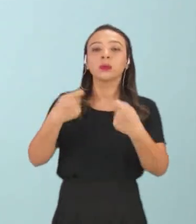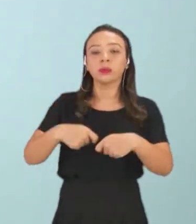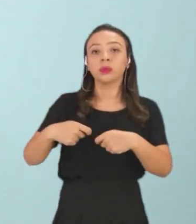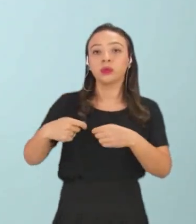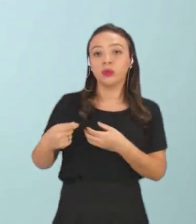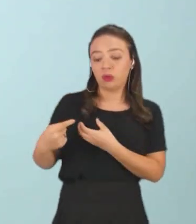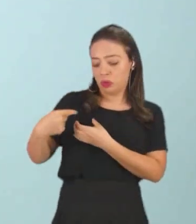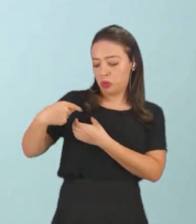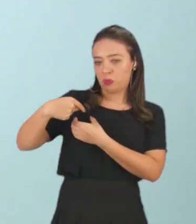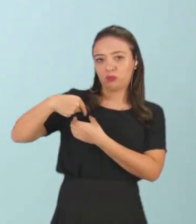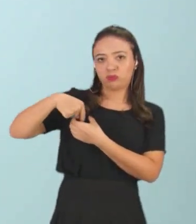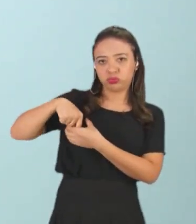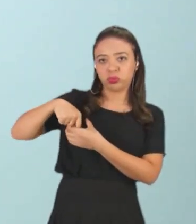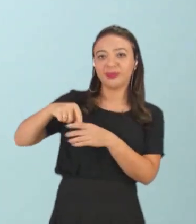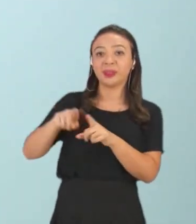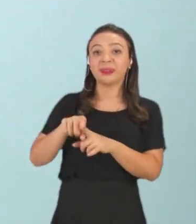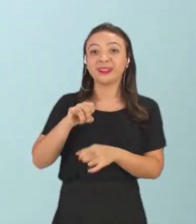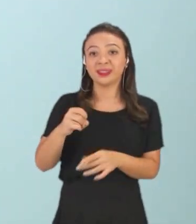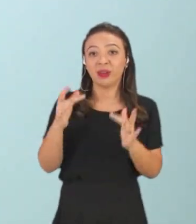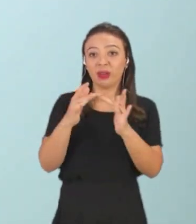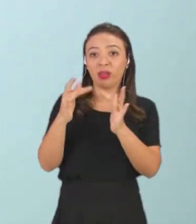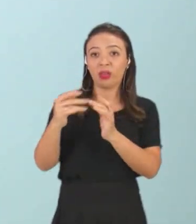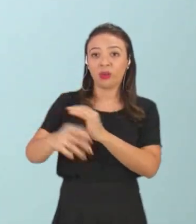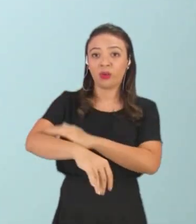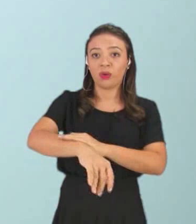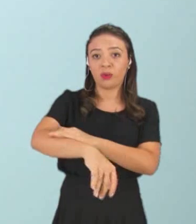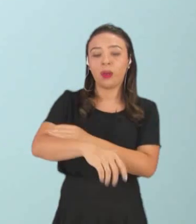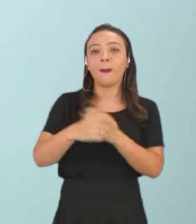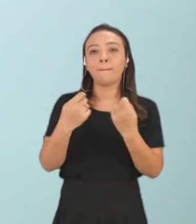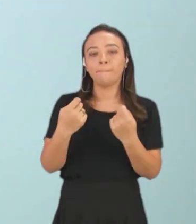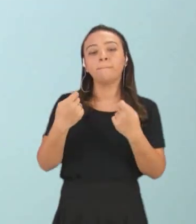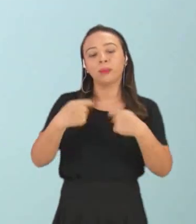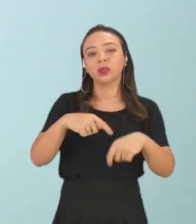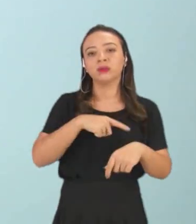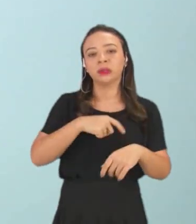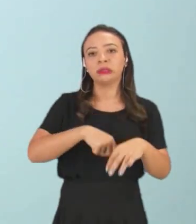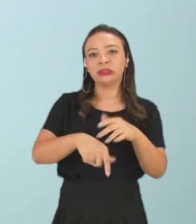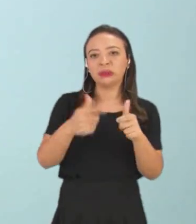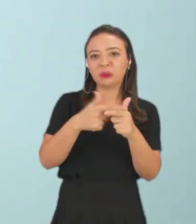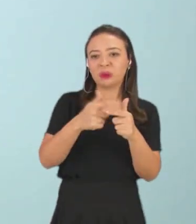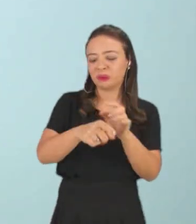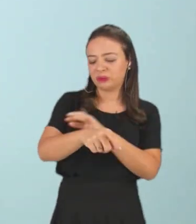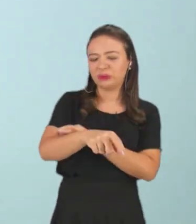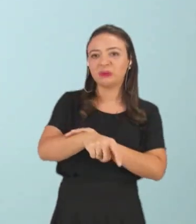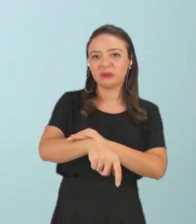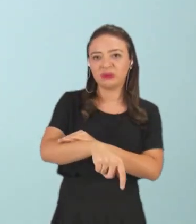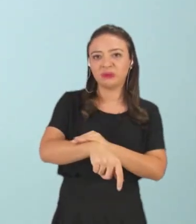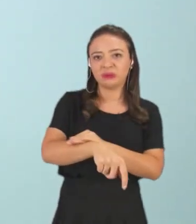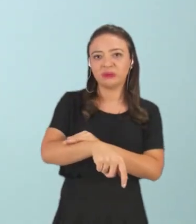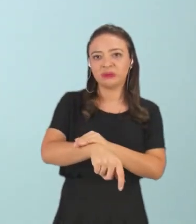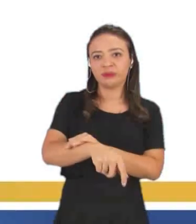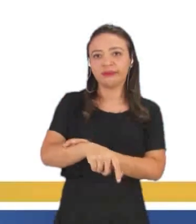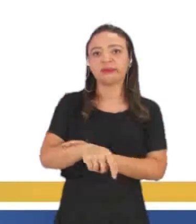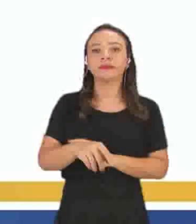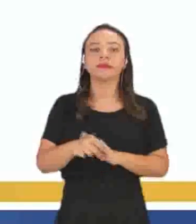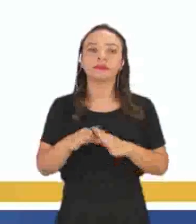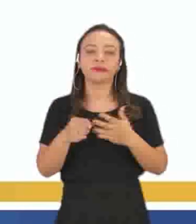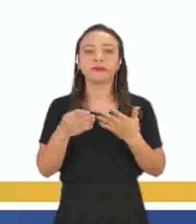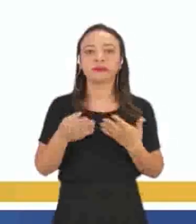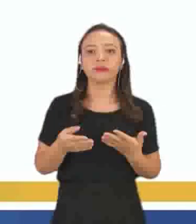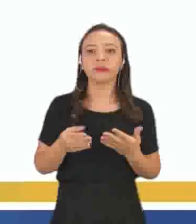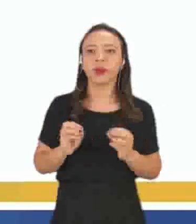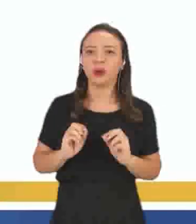furo, e se tocar a nossa pele, vai causar queimadura, dependendo do grau e da quantidade da concentração dessa substância,